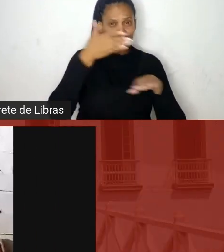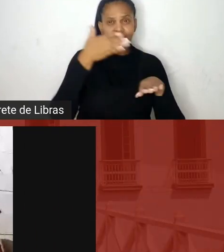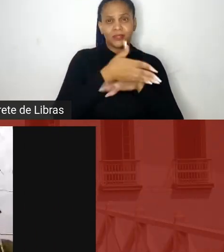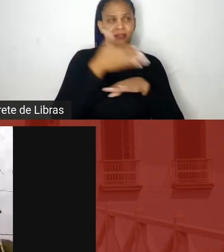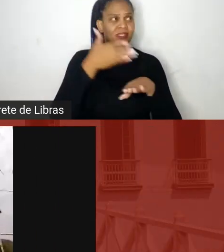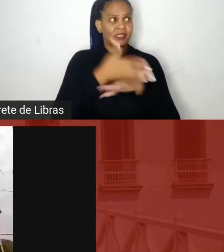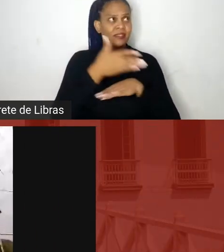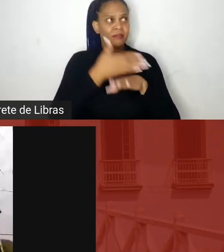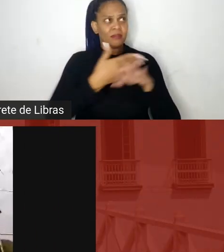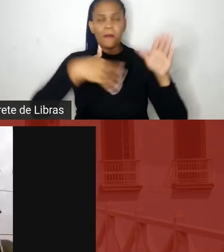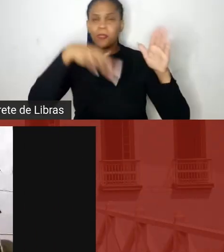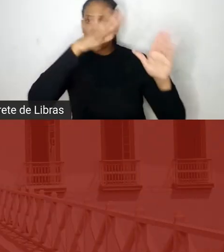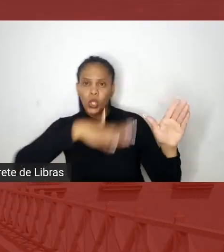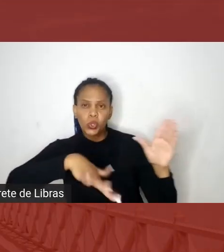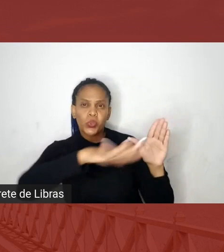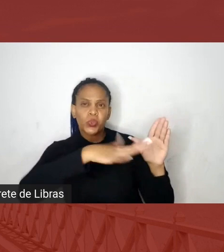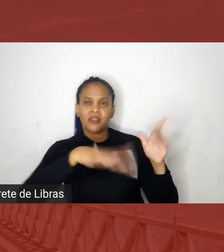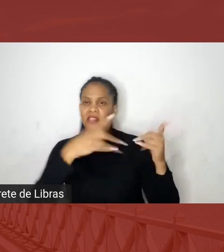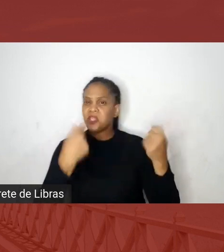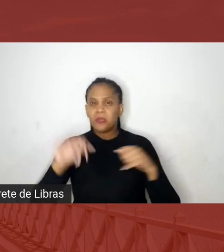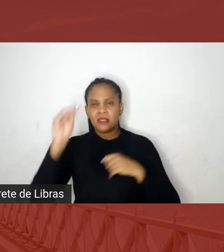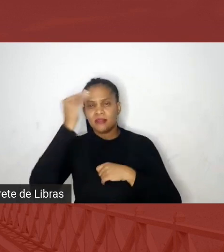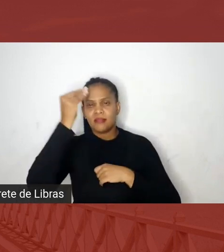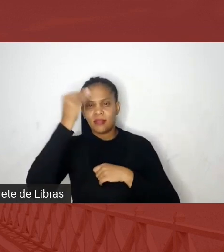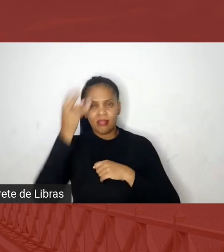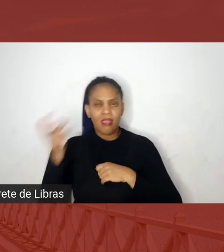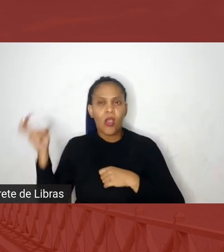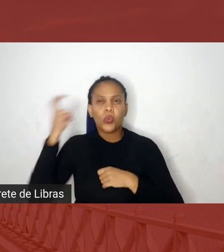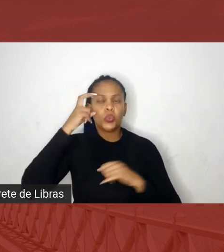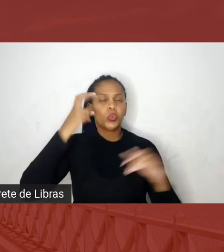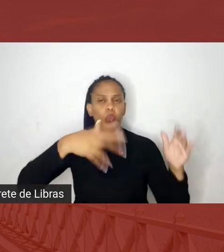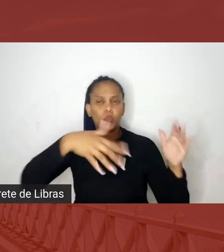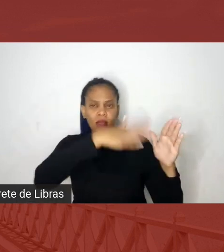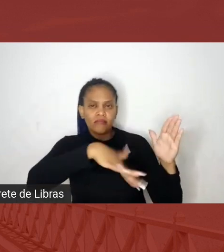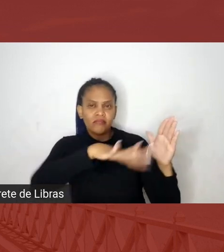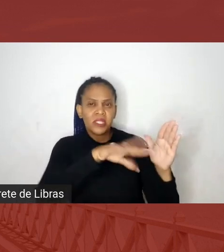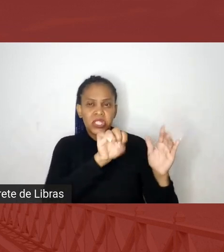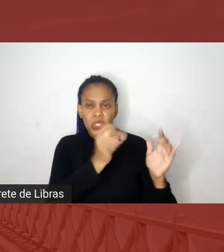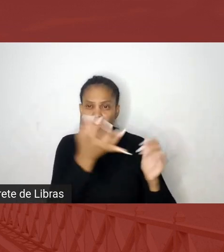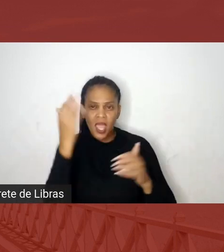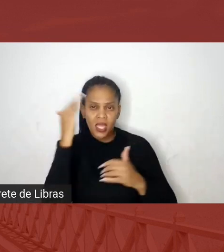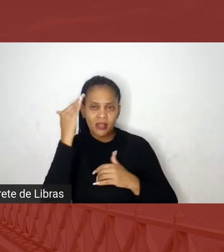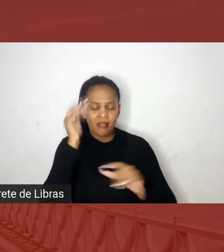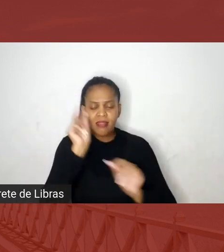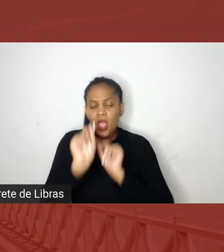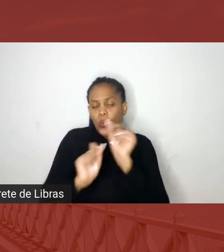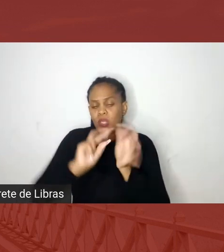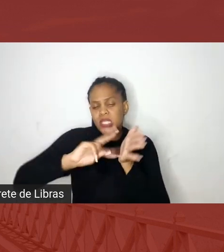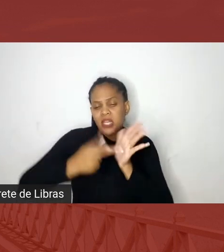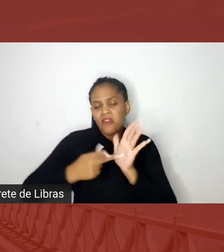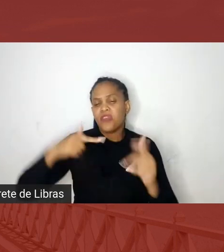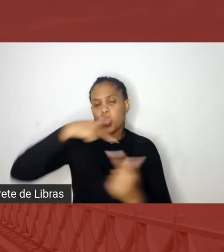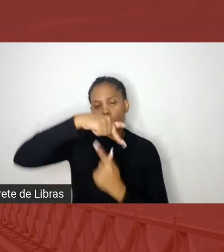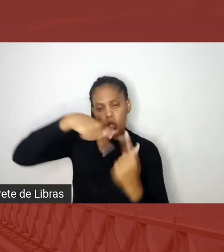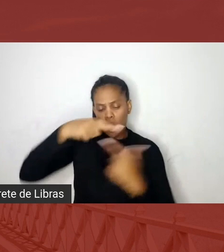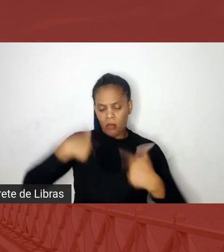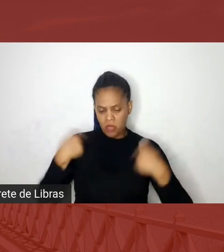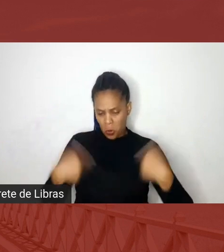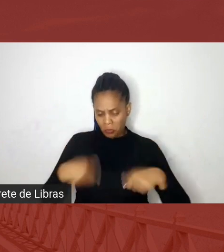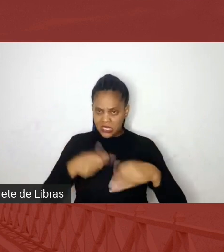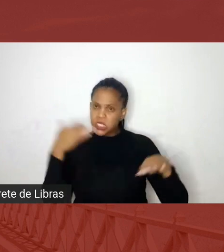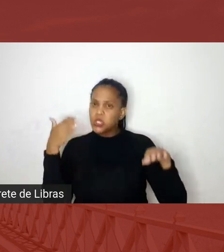a cultura dentro de um terreiro, se eu quero entender o que é um quilombo, eu tenho que ir lá no quilombo para me